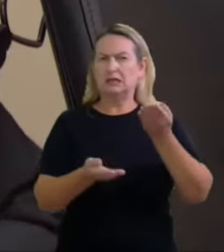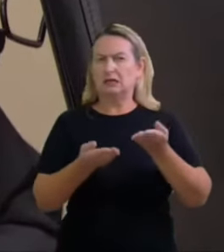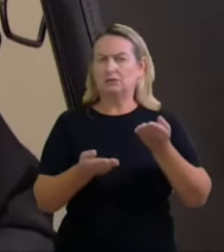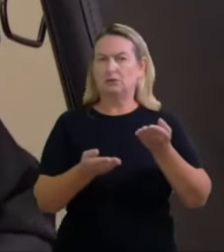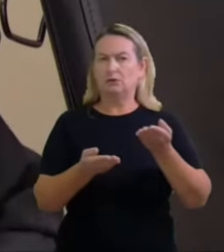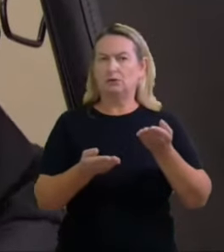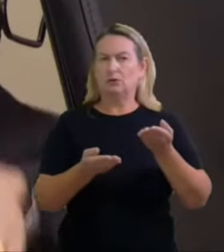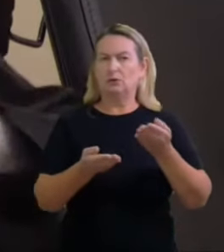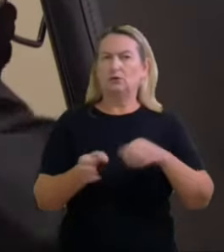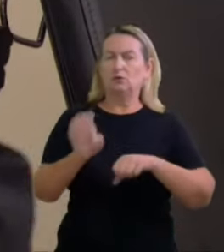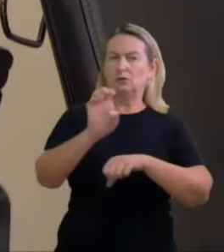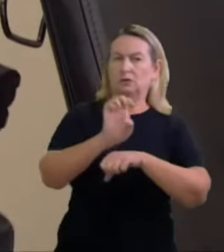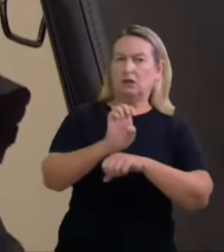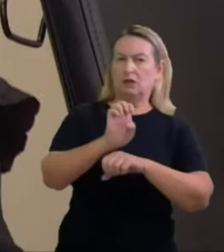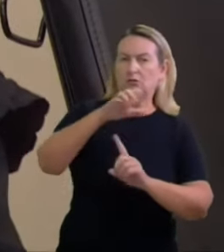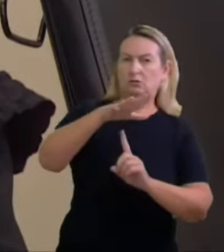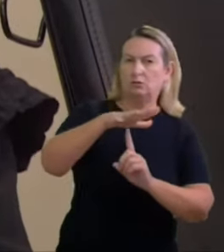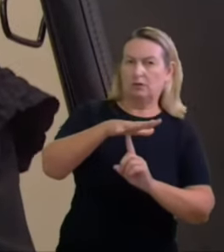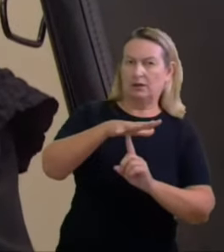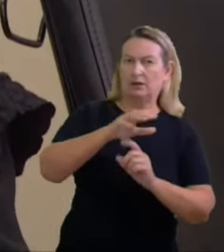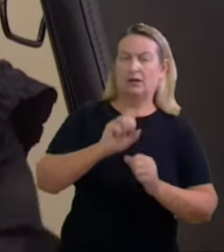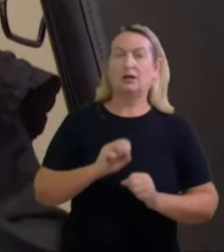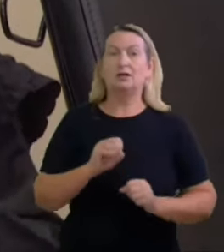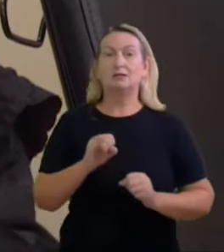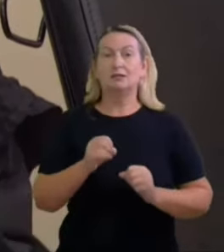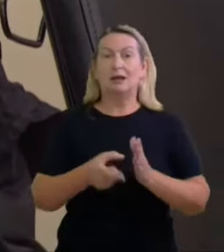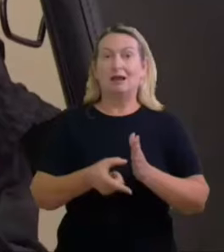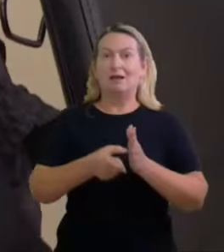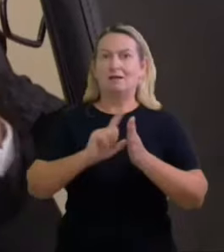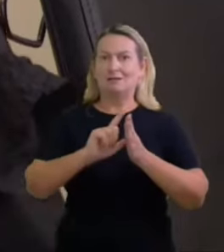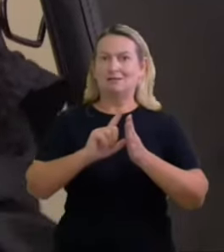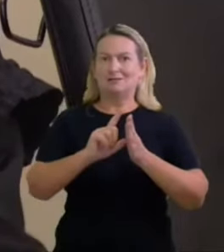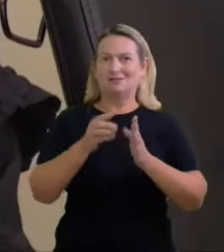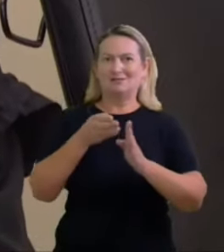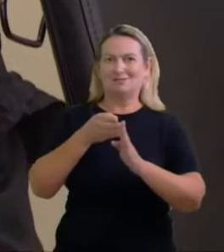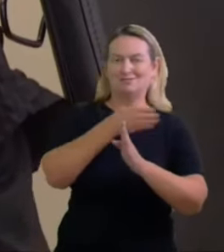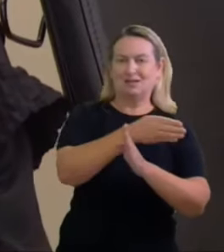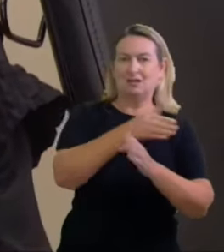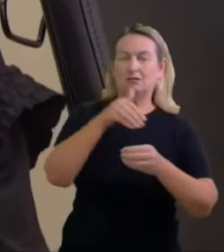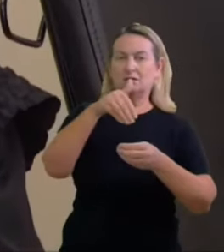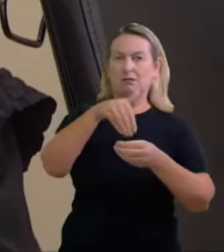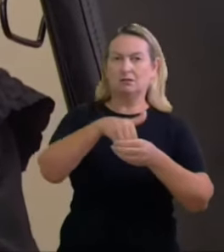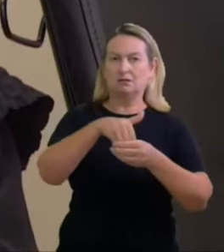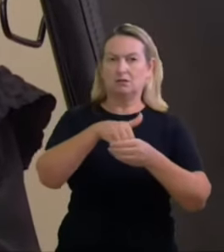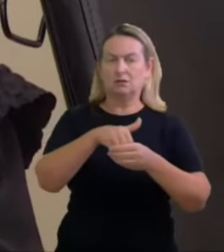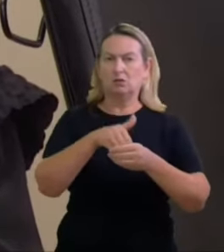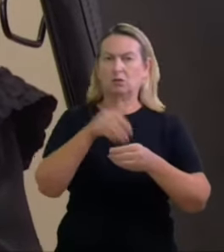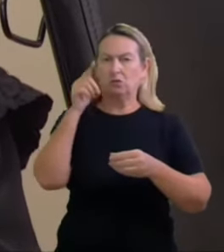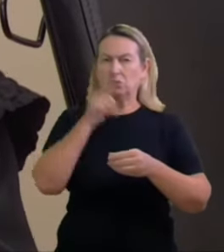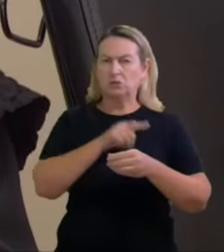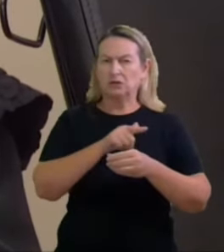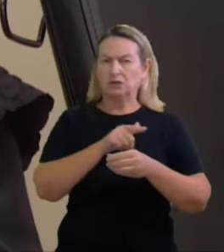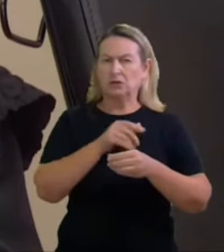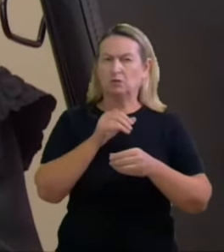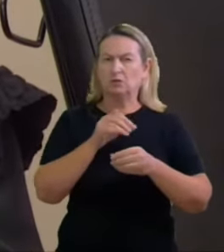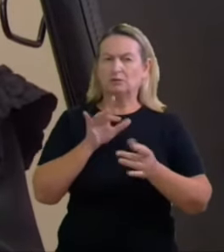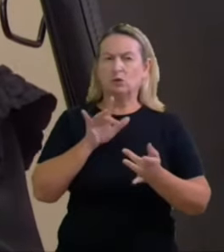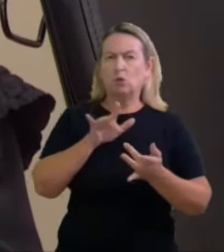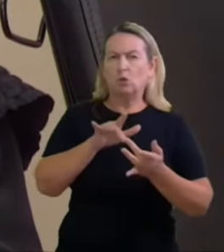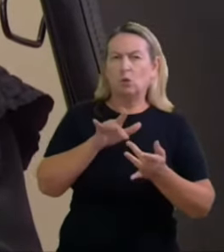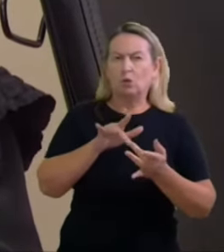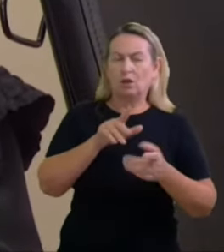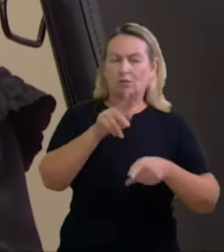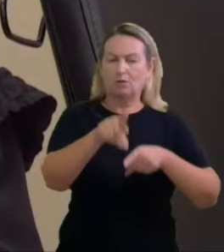Paraná se o ato de pré-campanha teve potencialidade para atingir a liberdade de voto do eleitorado do Paraná